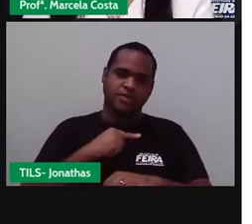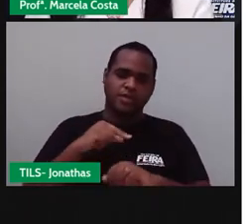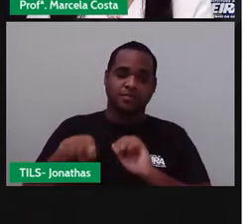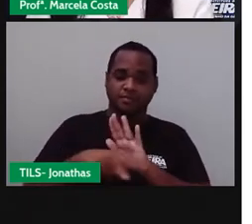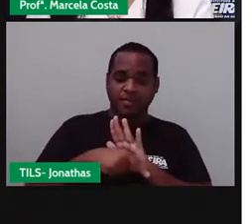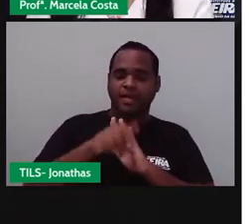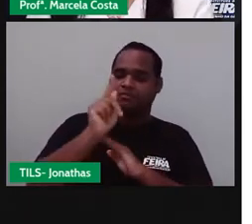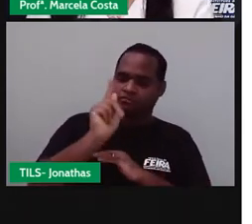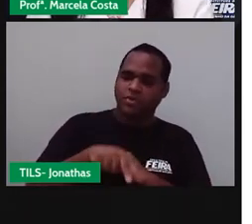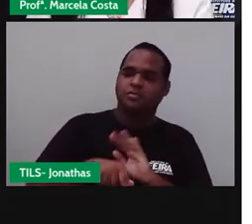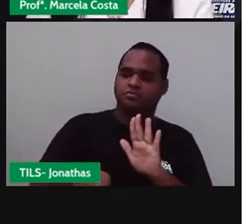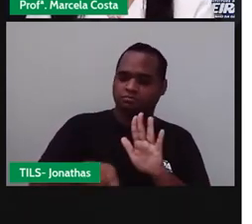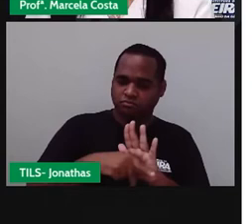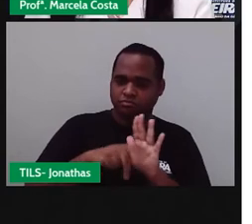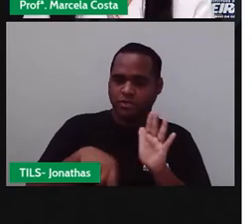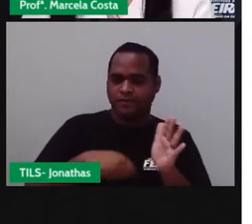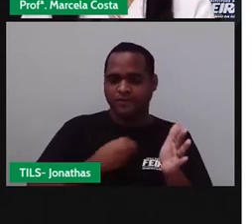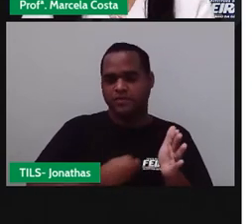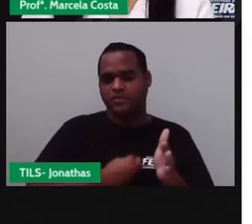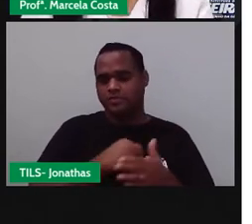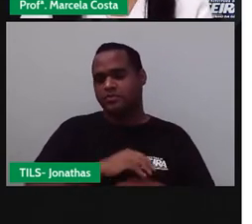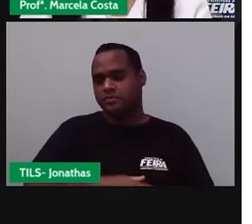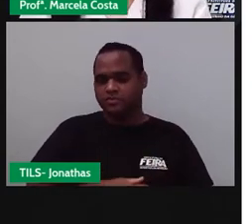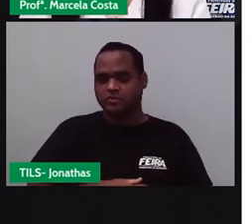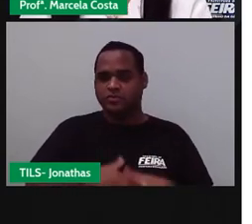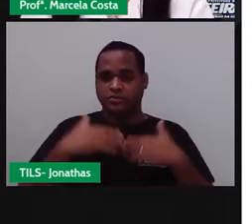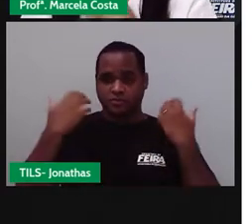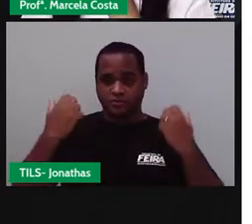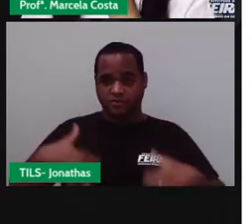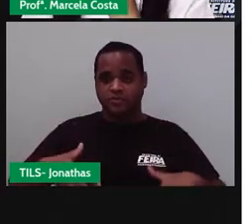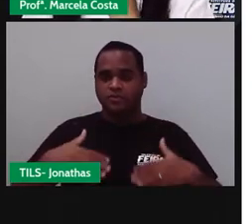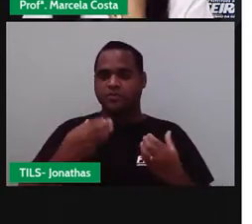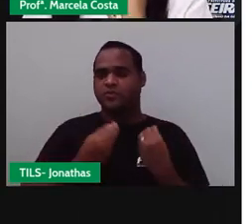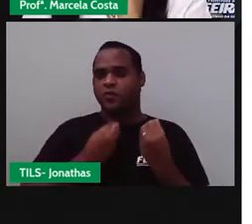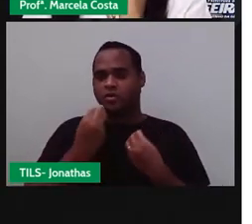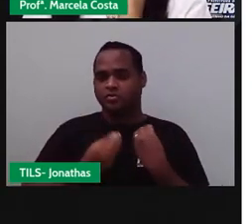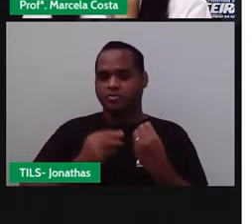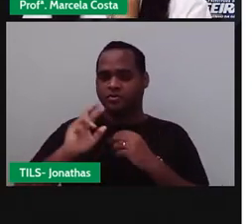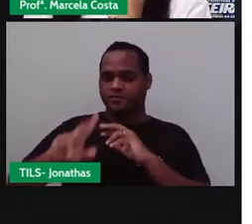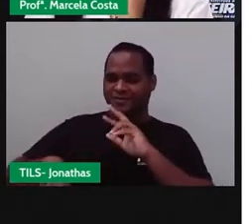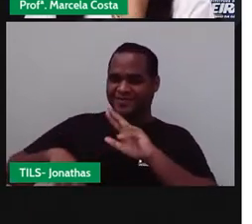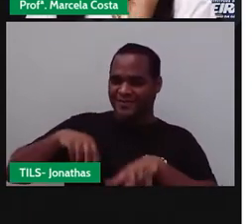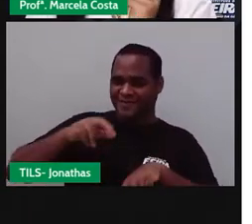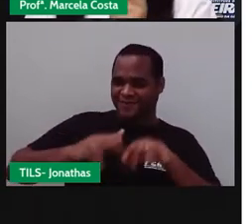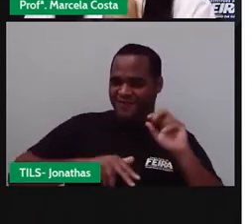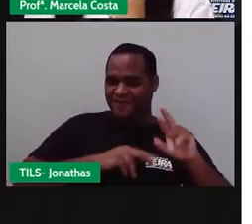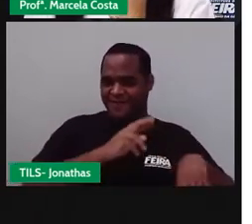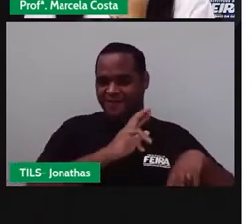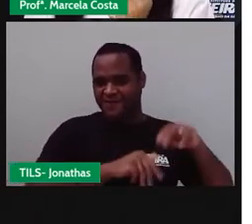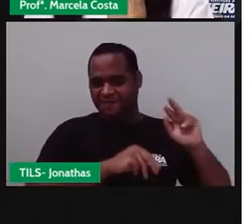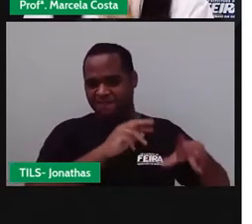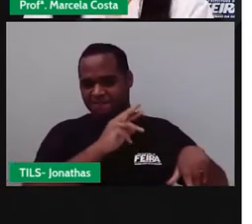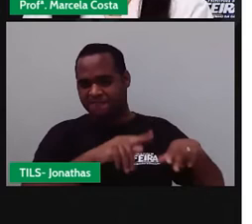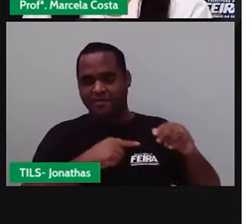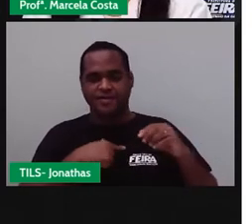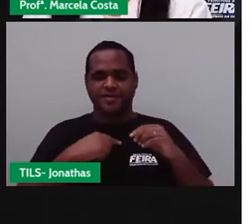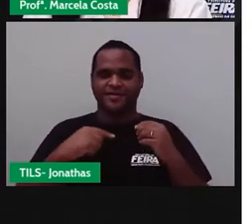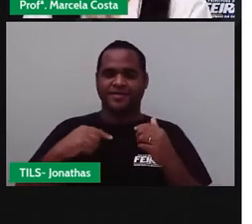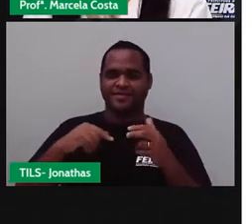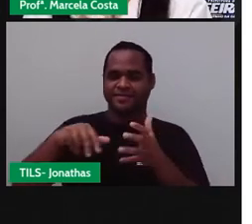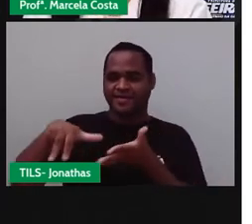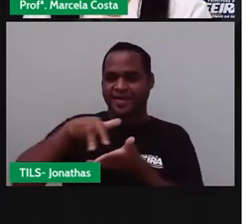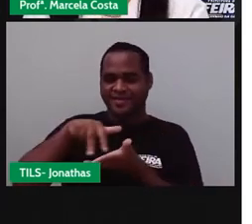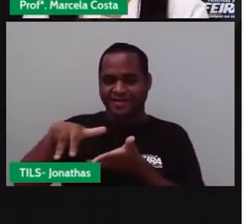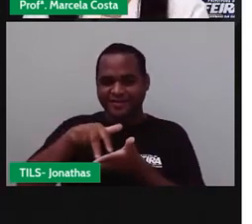próprios. Isso faz com que tenha diferenças, diversidade nas danças,